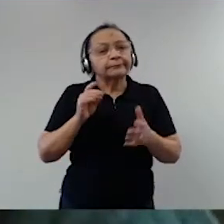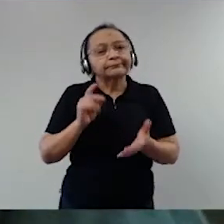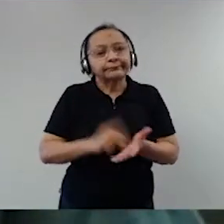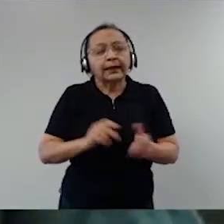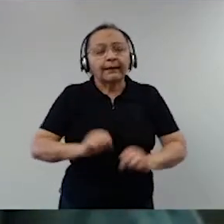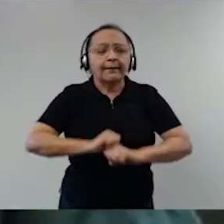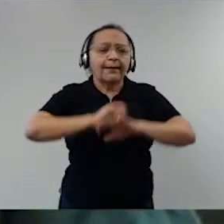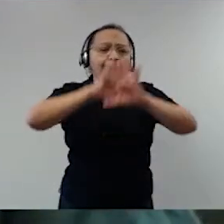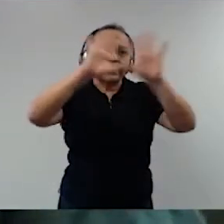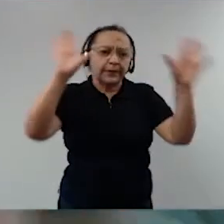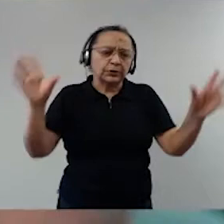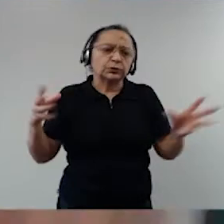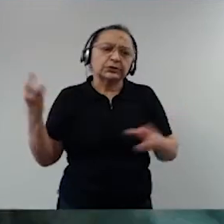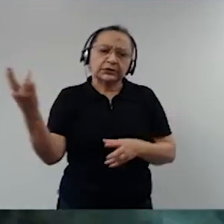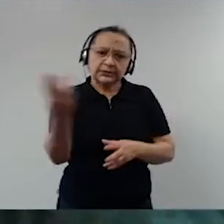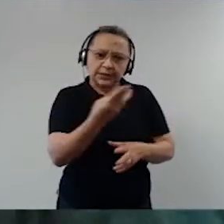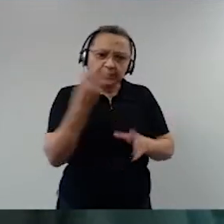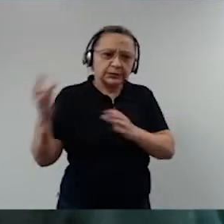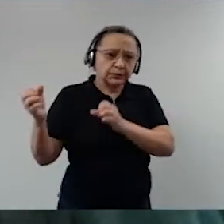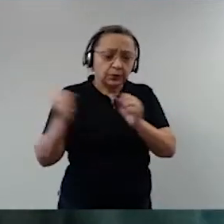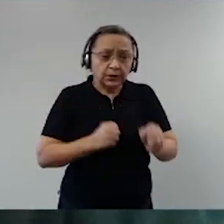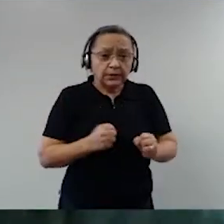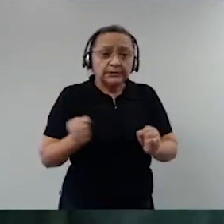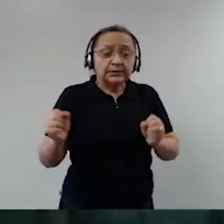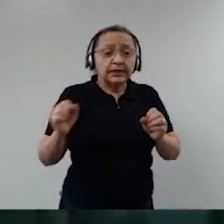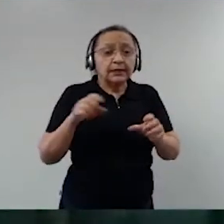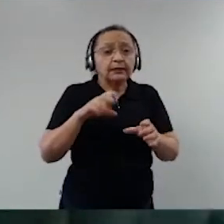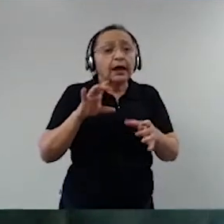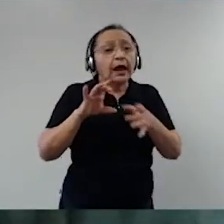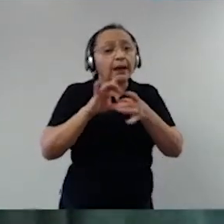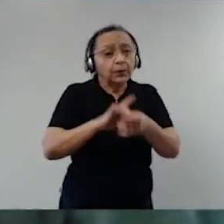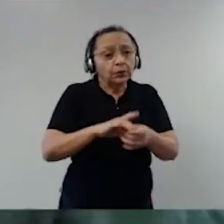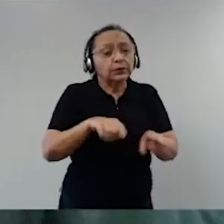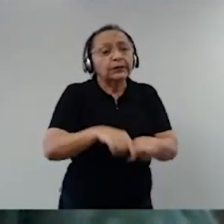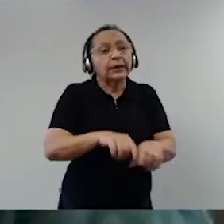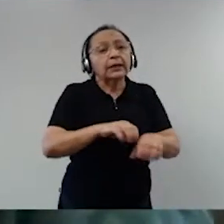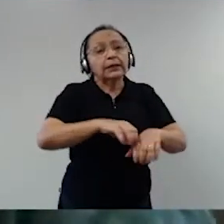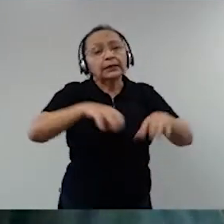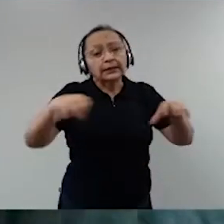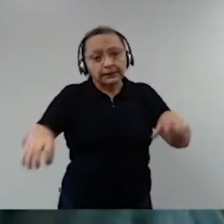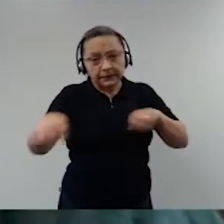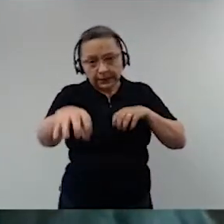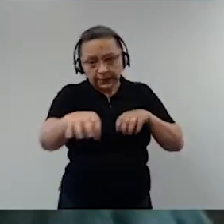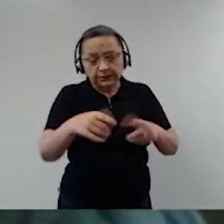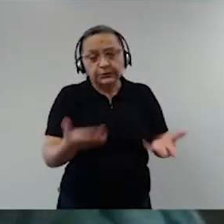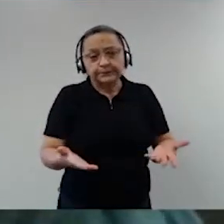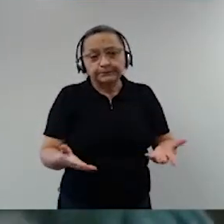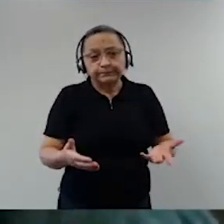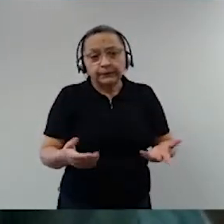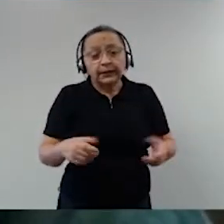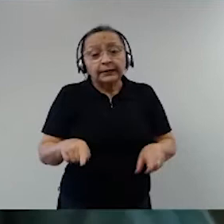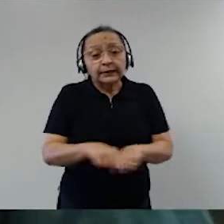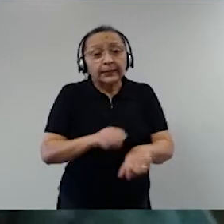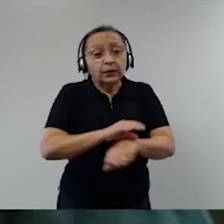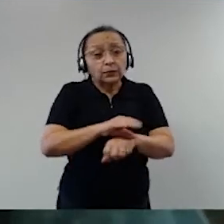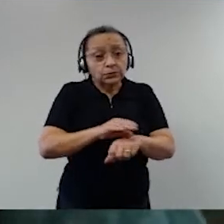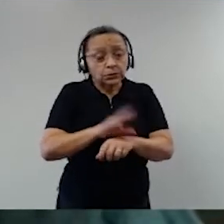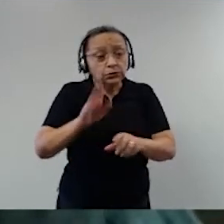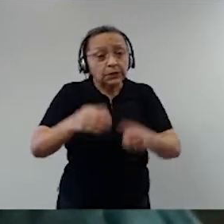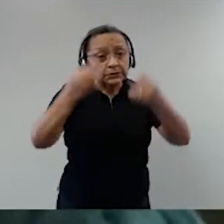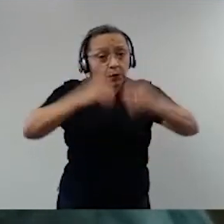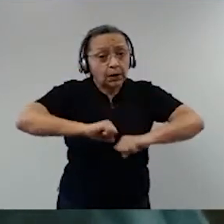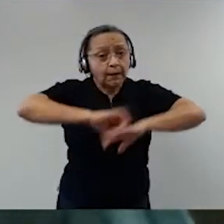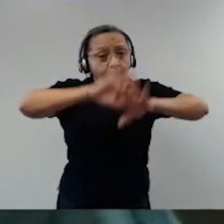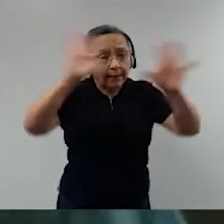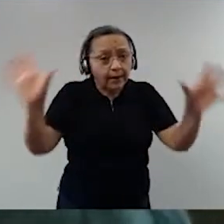poderes harmônicos independentes, e apesar da Constituição extensivamente ter definido qual era a competência e